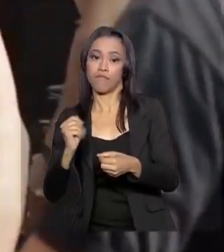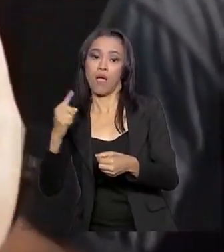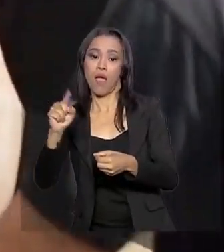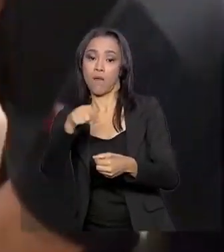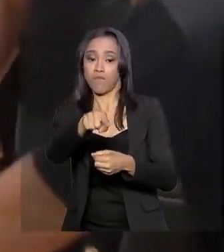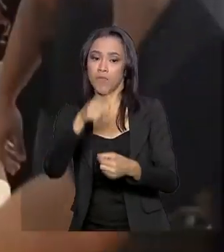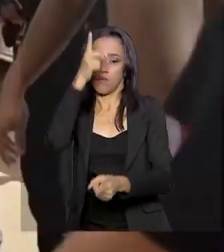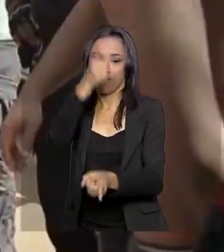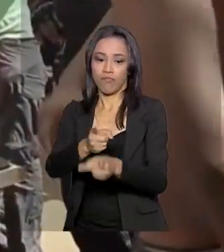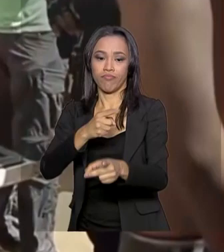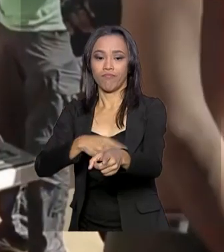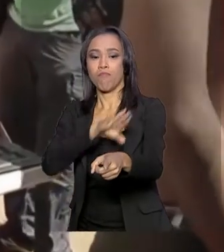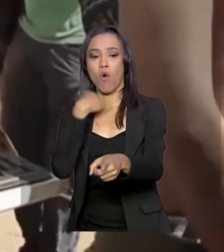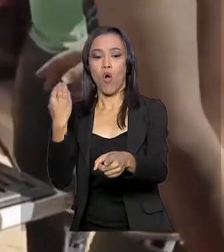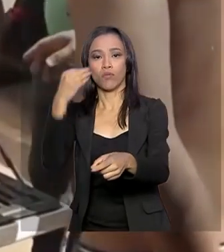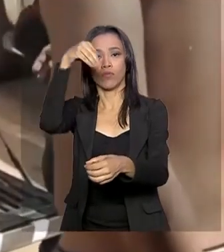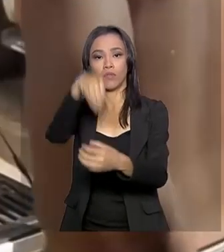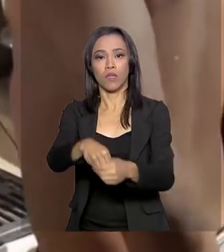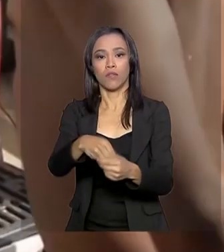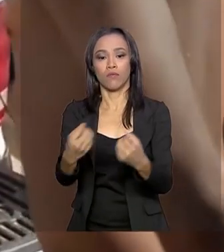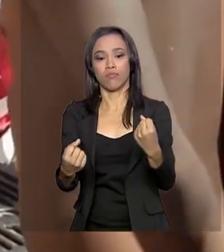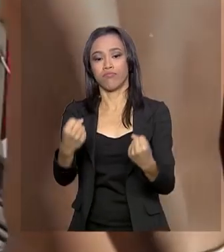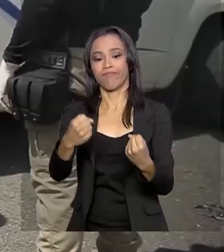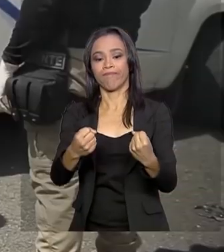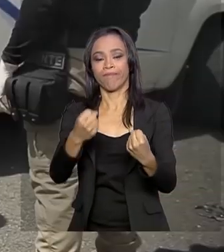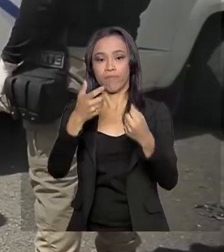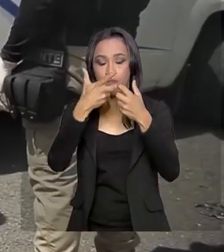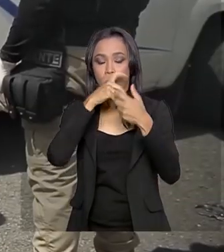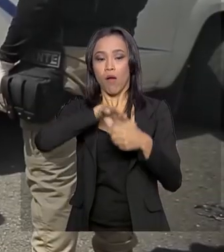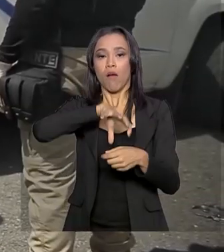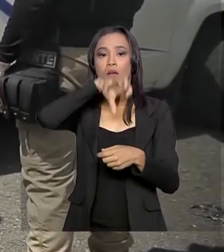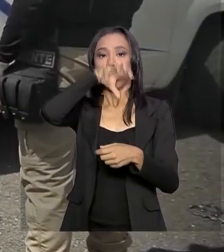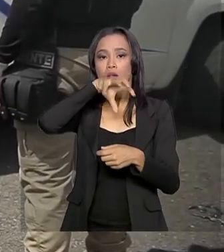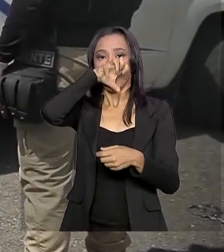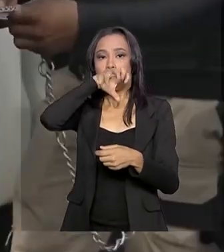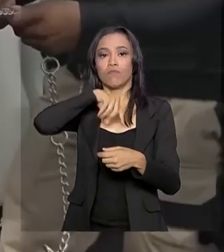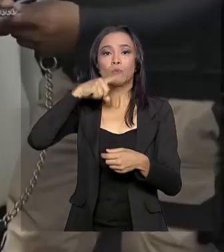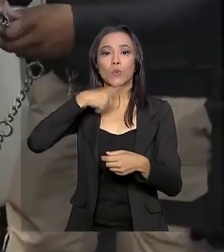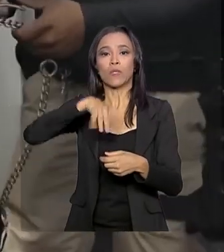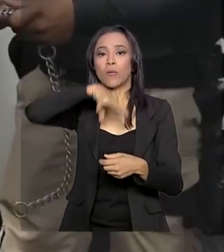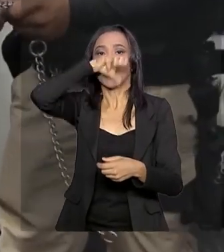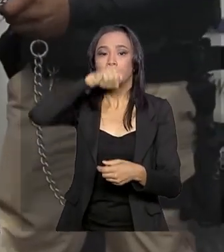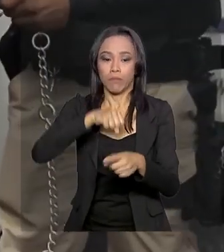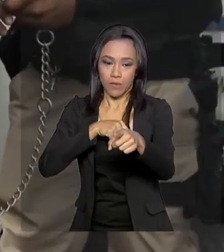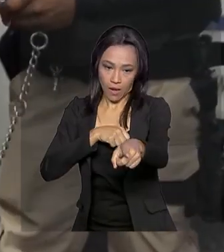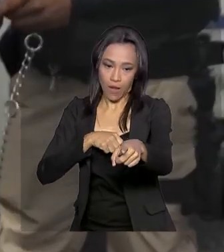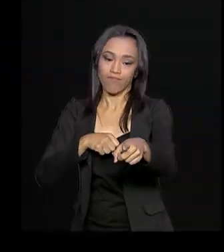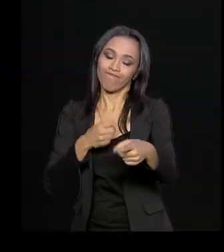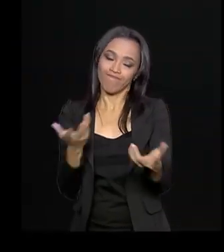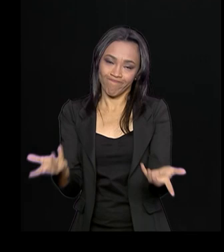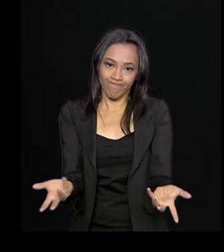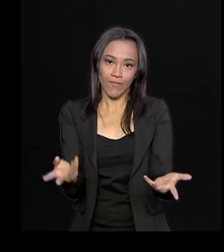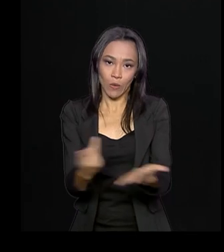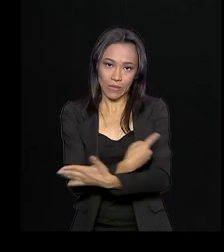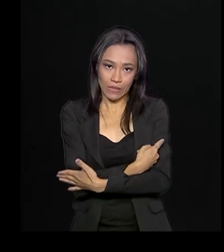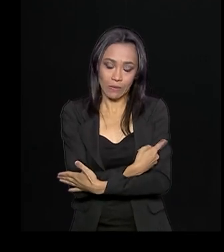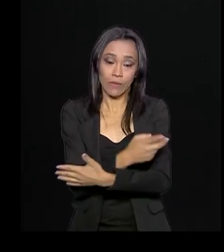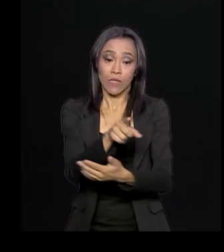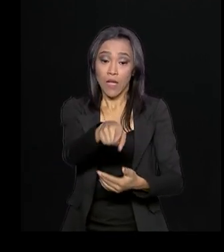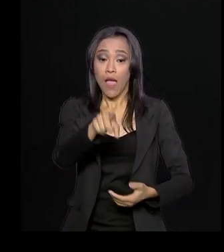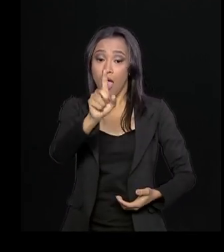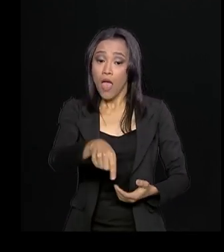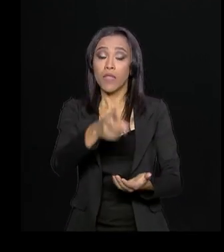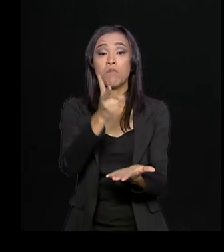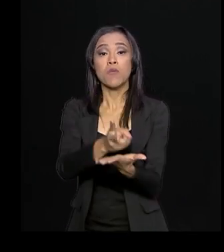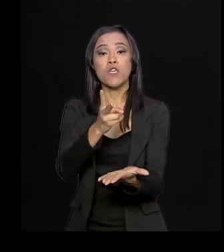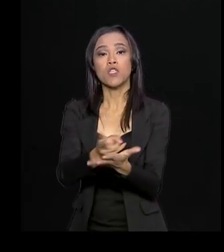agentes encontraram os detentos mortos por sufocamento em duas celas dos caminhões que faziam o transporte. Os detentos eram da